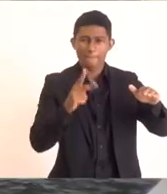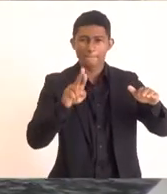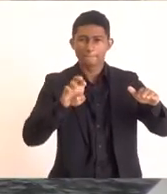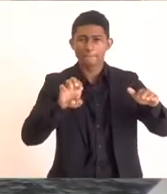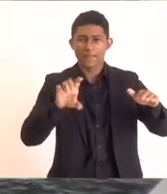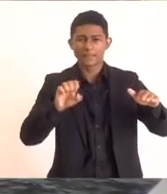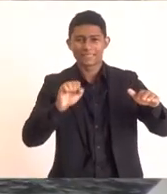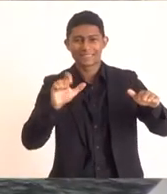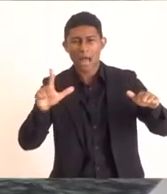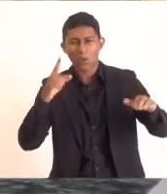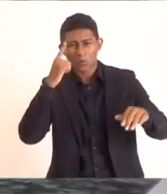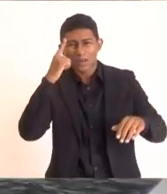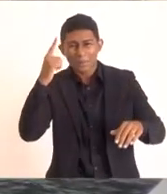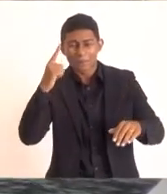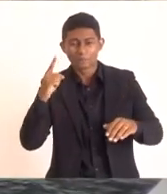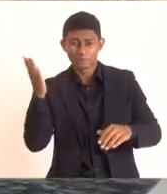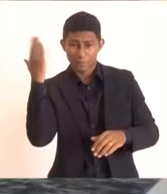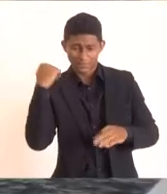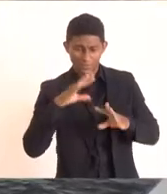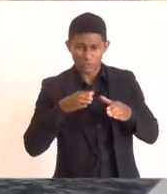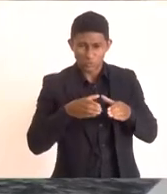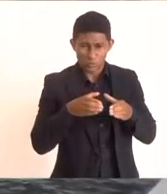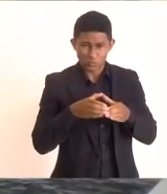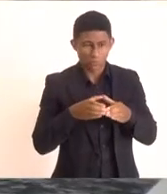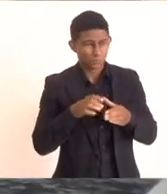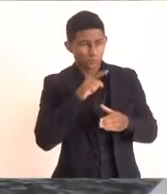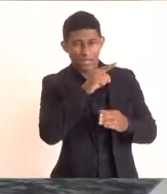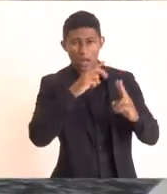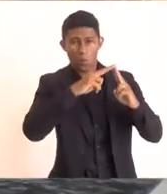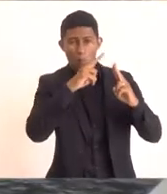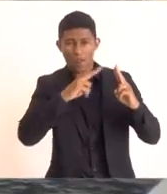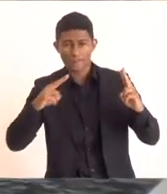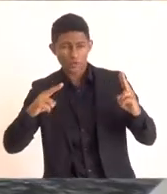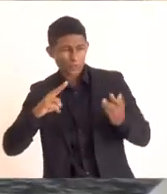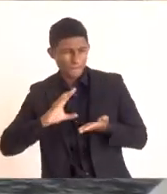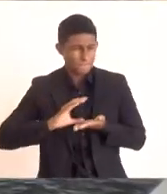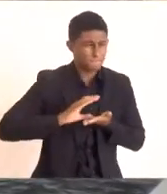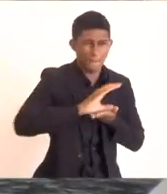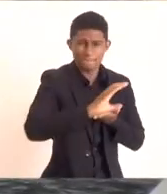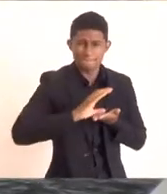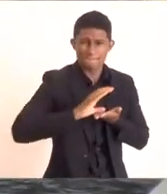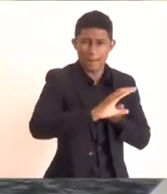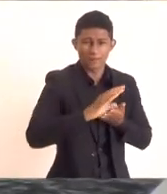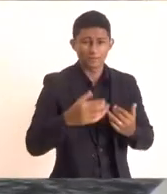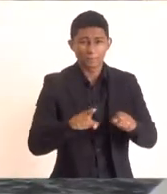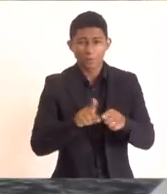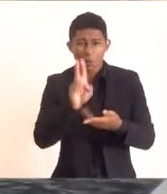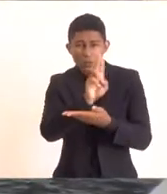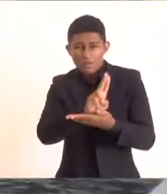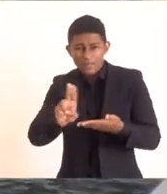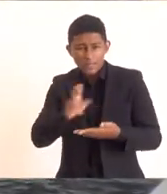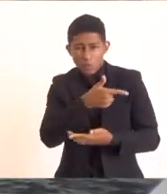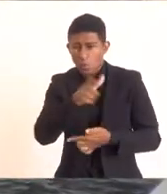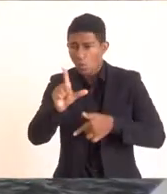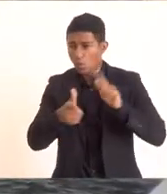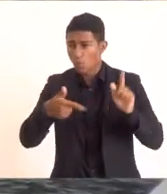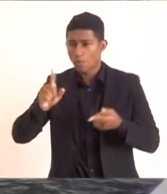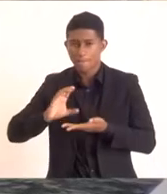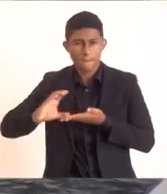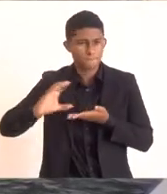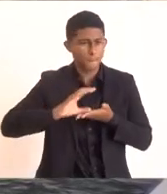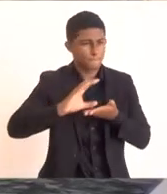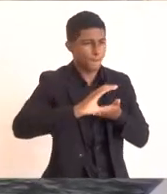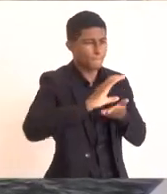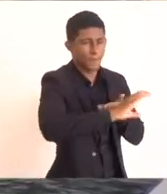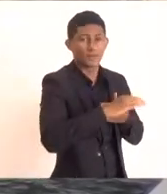Petróleo financiou a UFRJ e financiou várias outras universidades para isso. Da mesma maneira